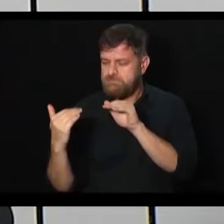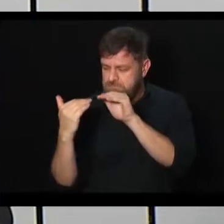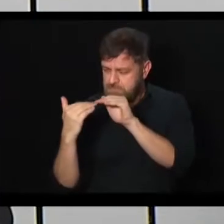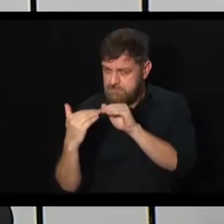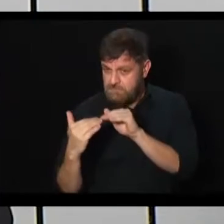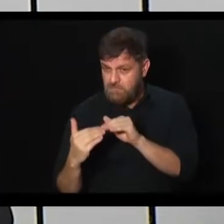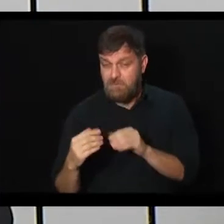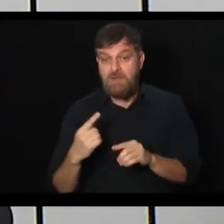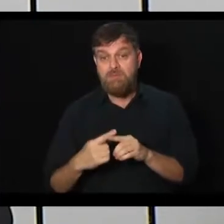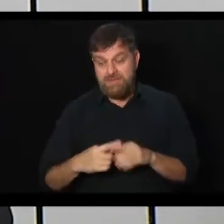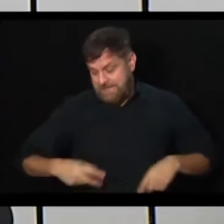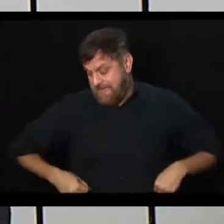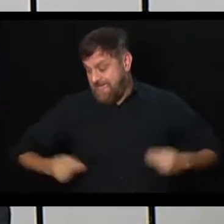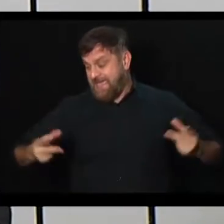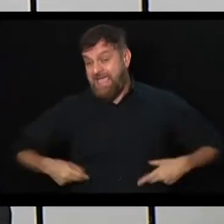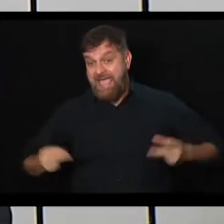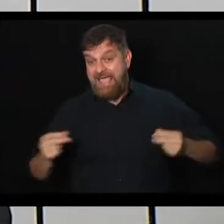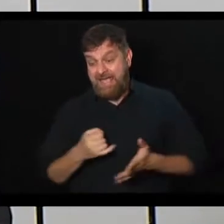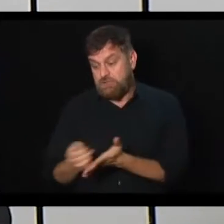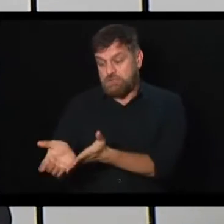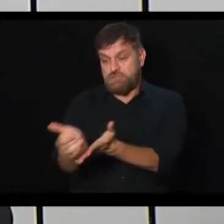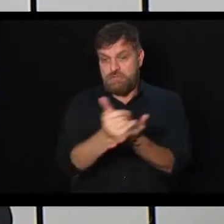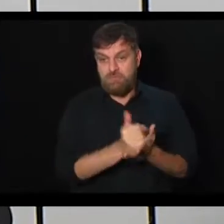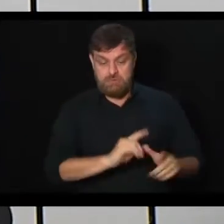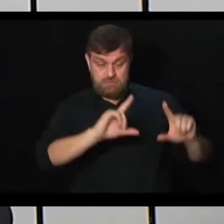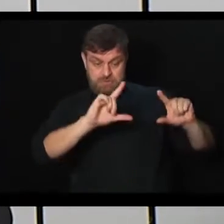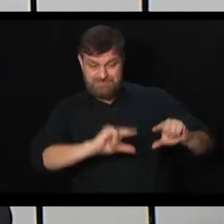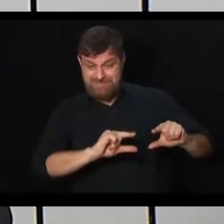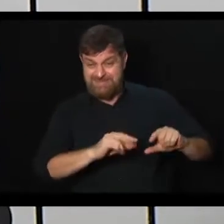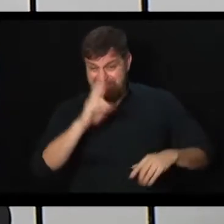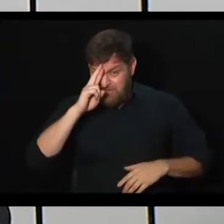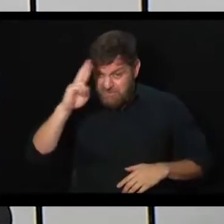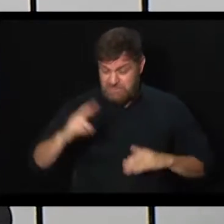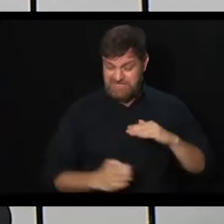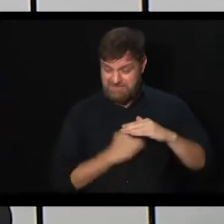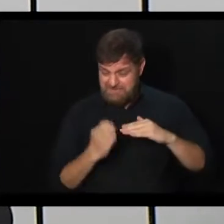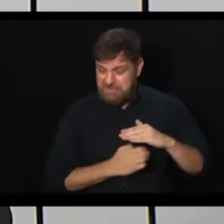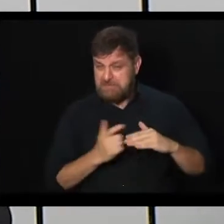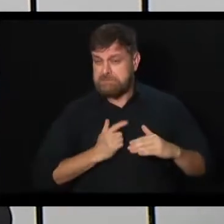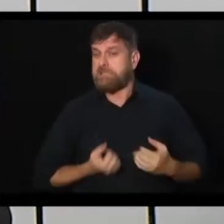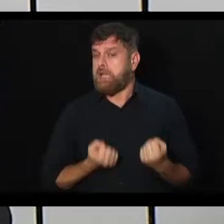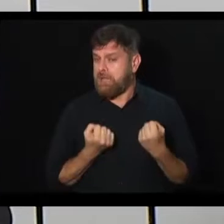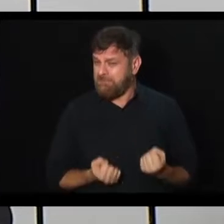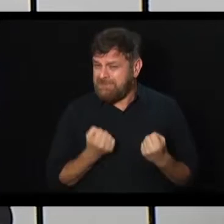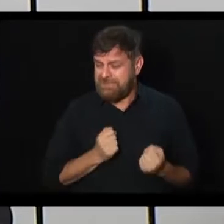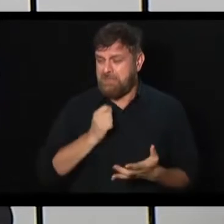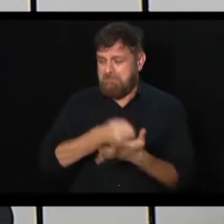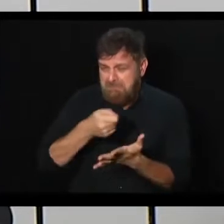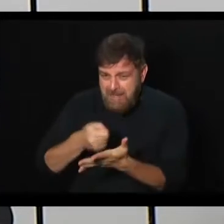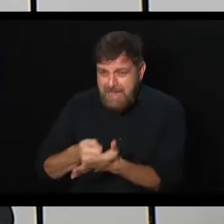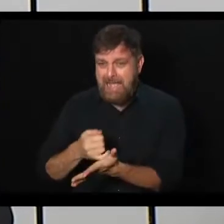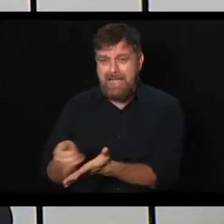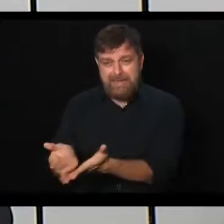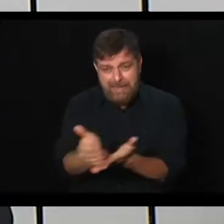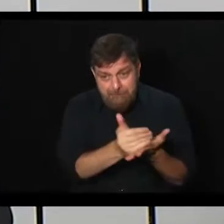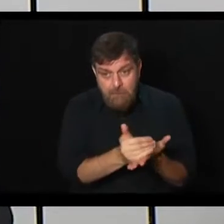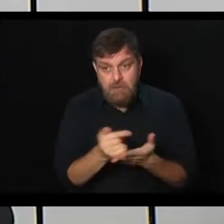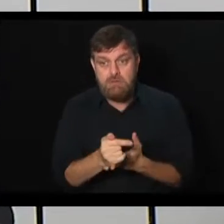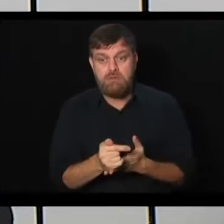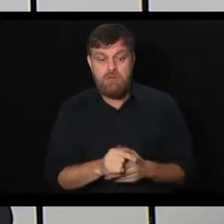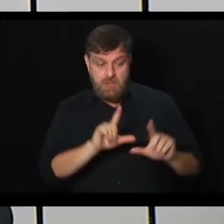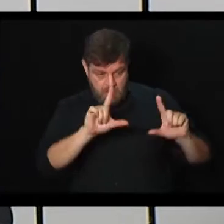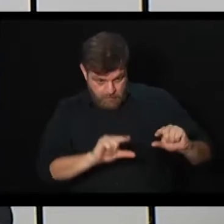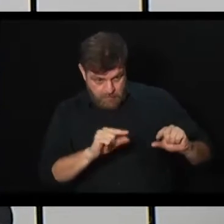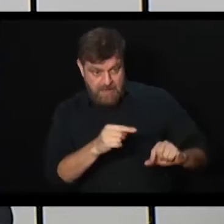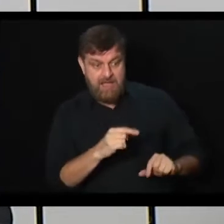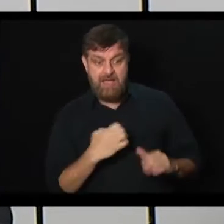reduzir custo para uma carga que hoje todos os empresários enxergam como pesada carga trabalhista, é muito bem recebida por empresário.